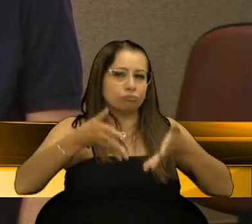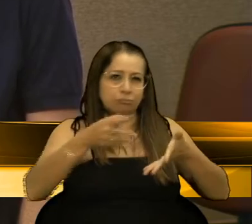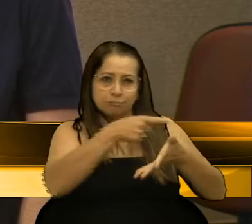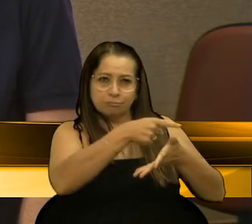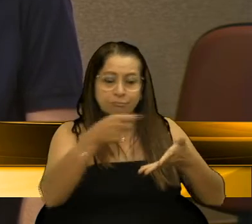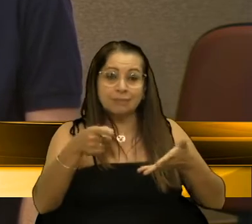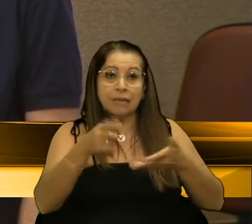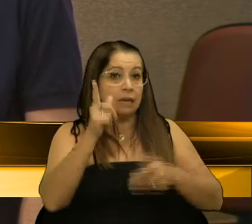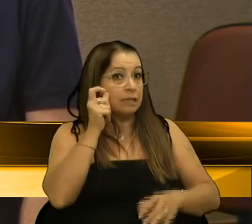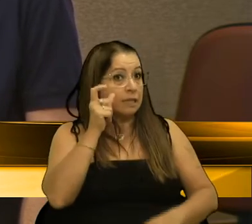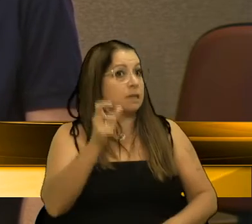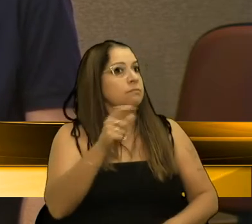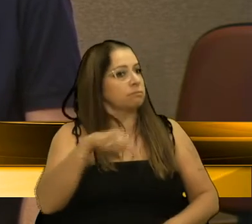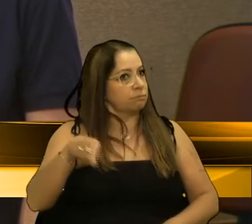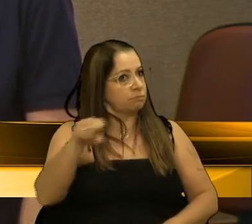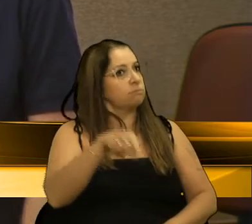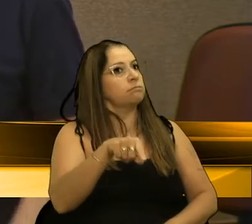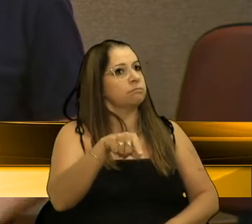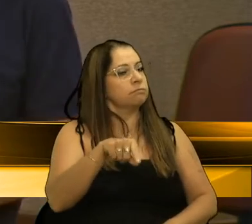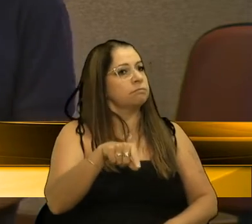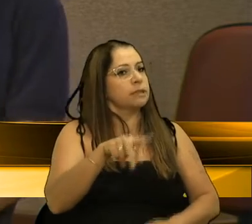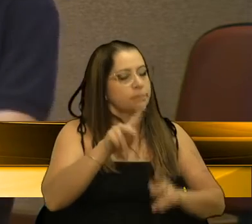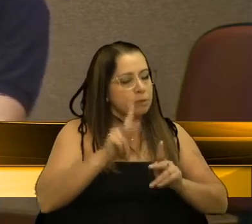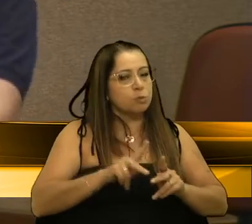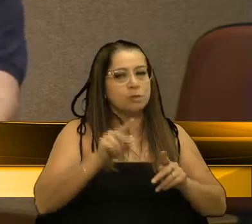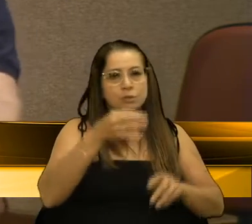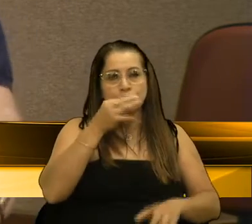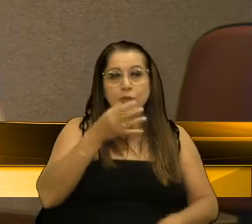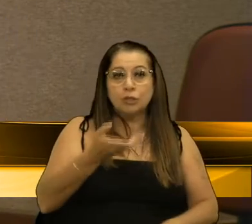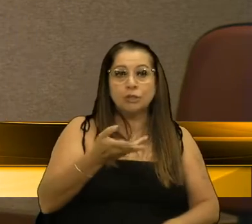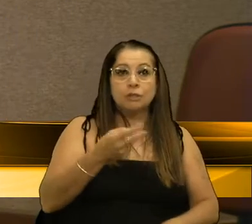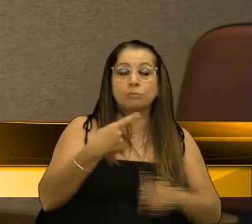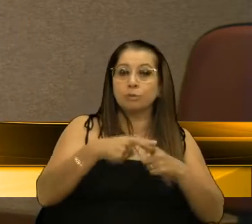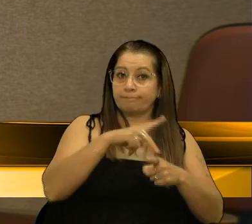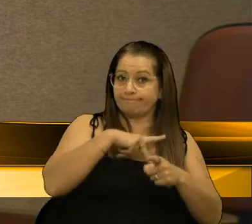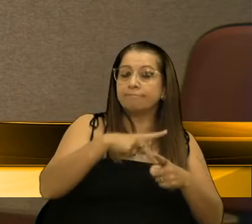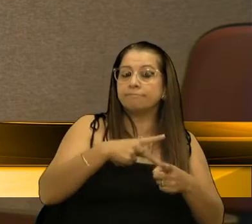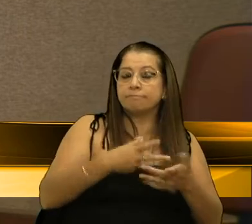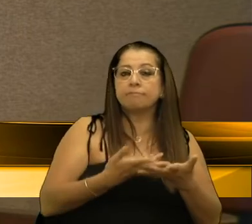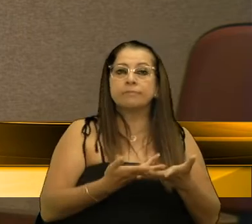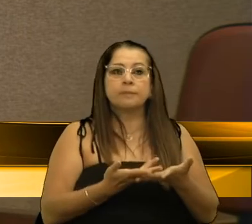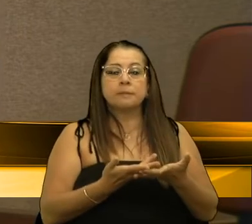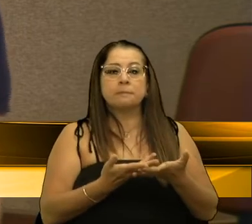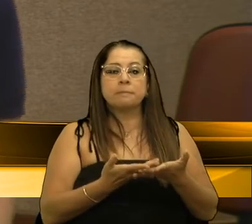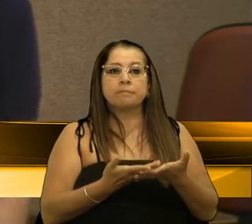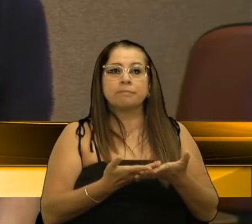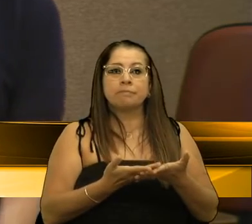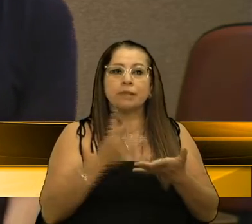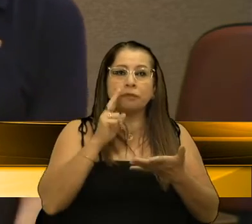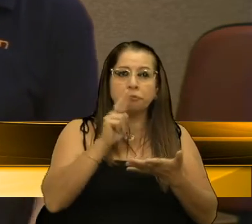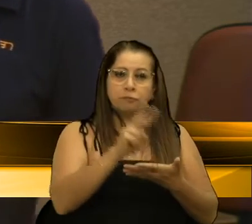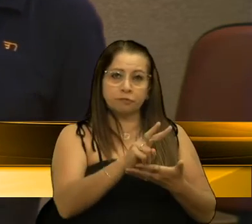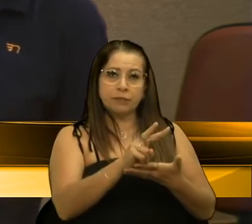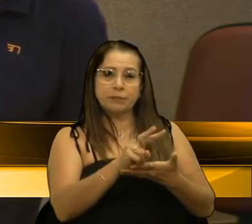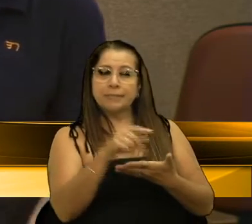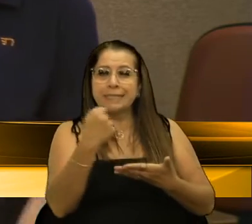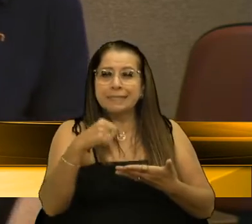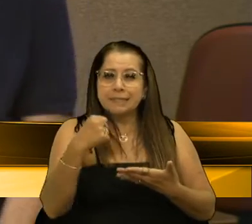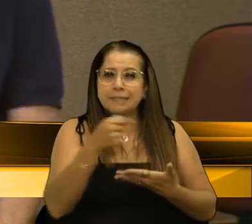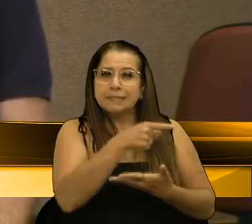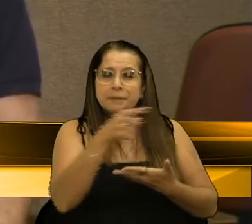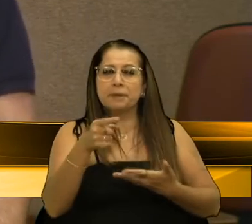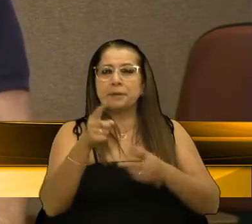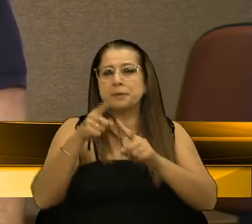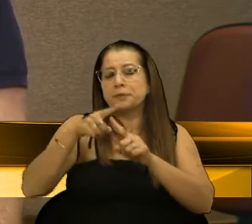interesse do público caxiense, porque, senhor presidente, a gente só se pega, visto em necessidade desse